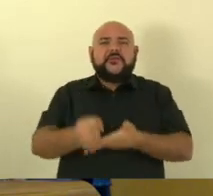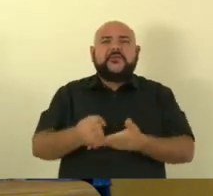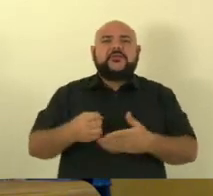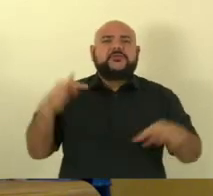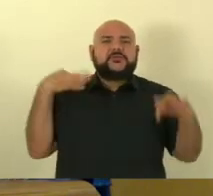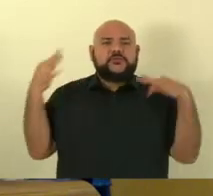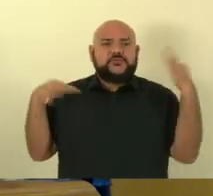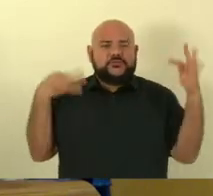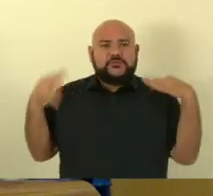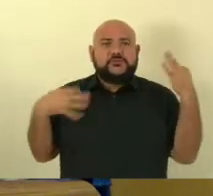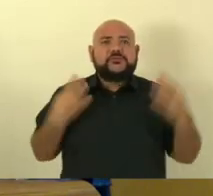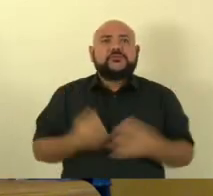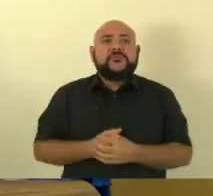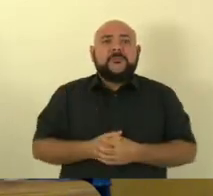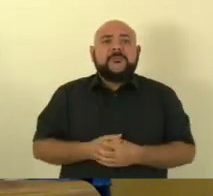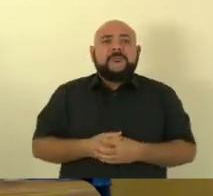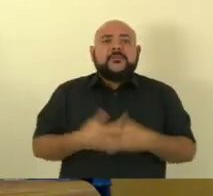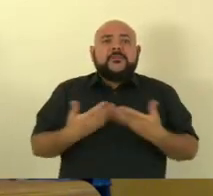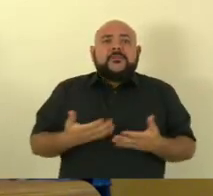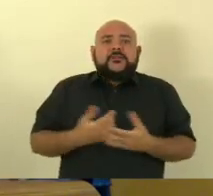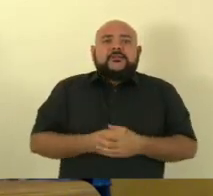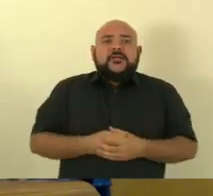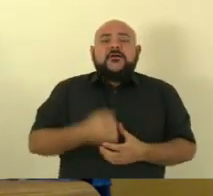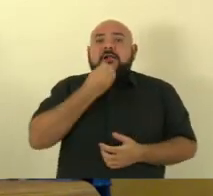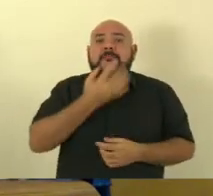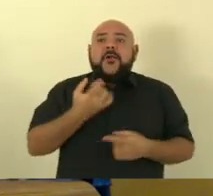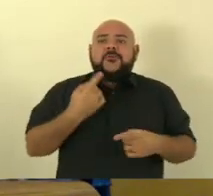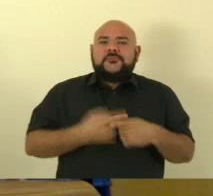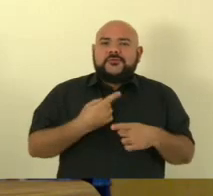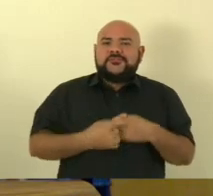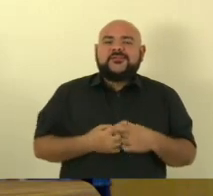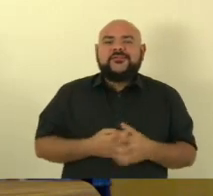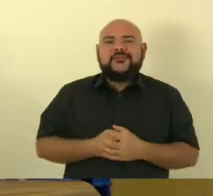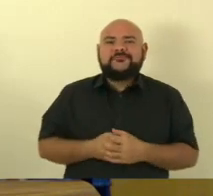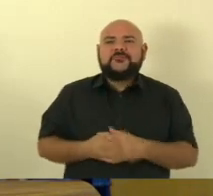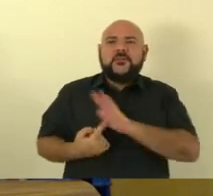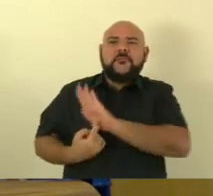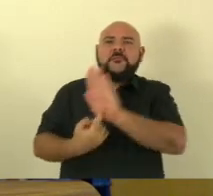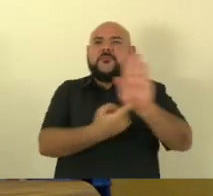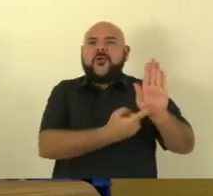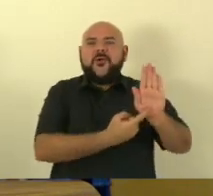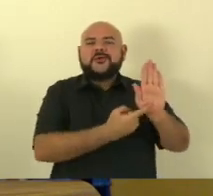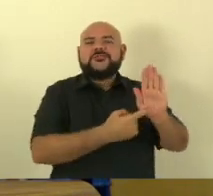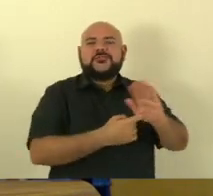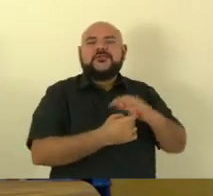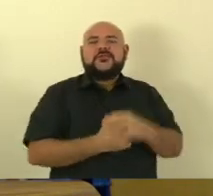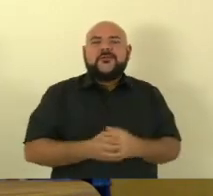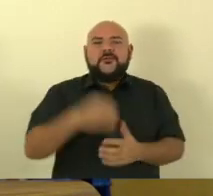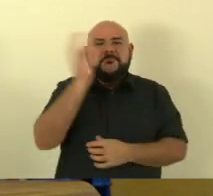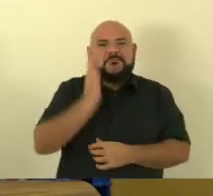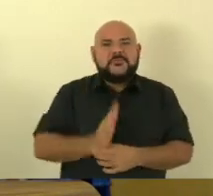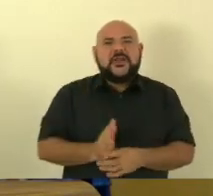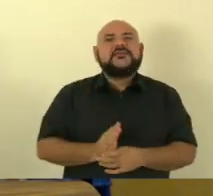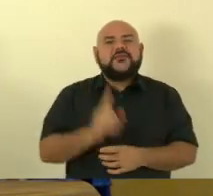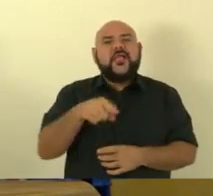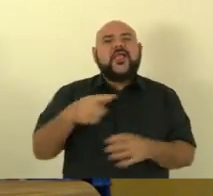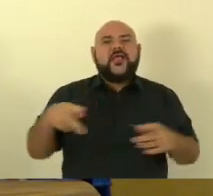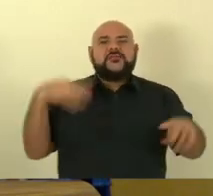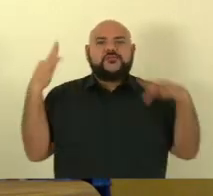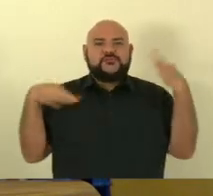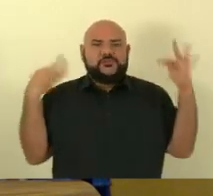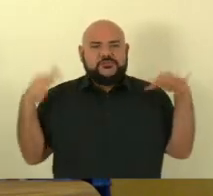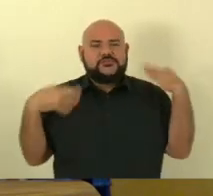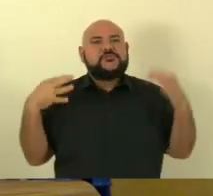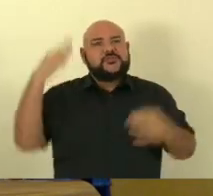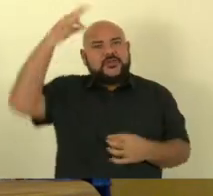diferença e colocam o Espírito Santo, a região do Caparaó, como ícone do turismo Capixaba e também do Brasil. Muito